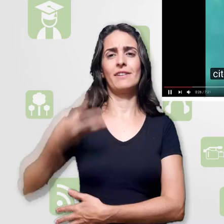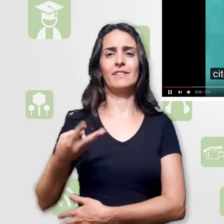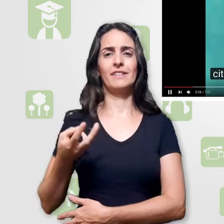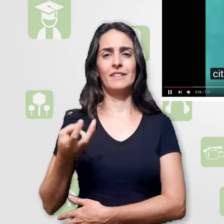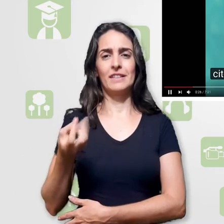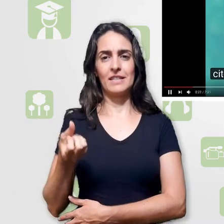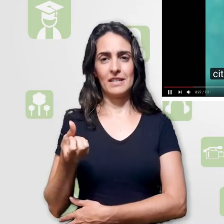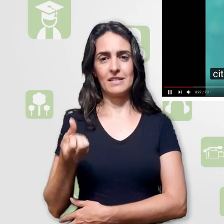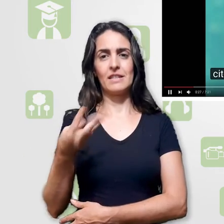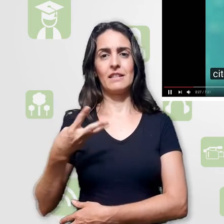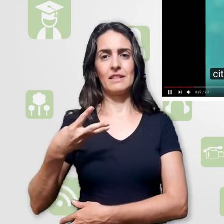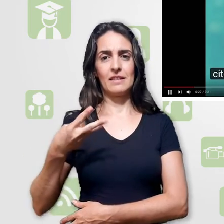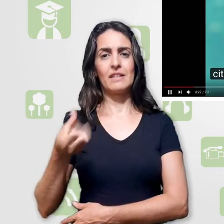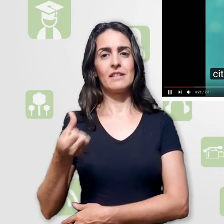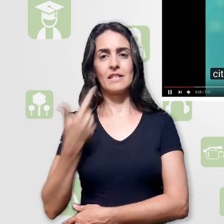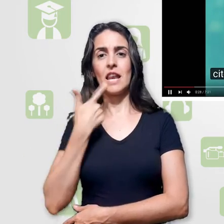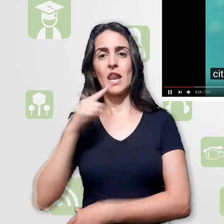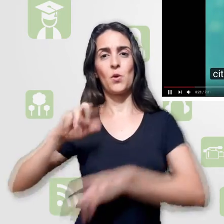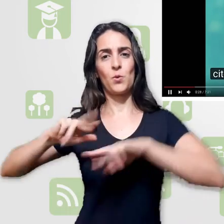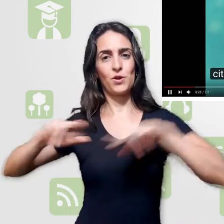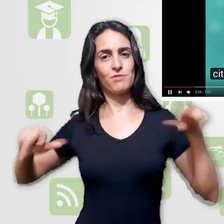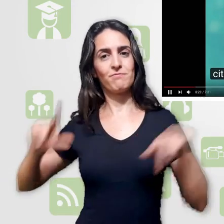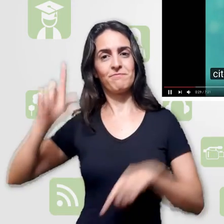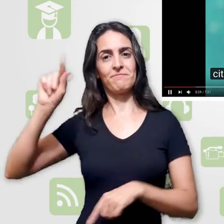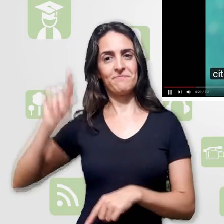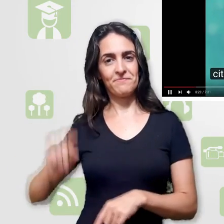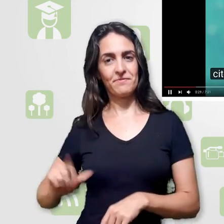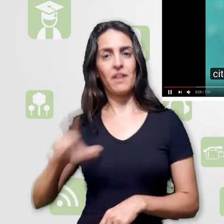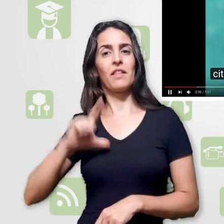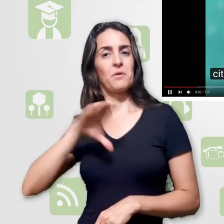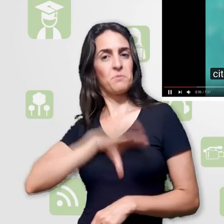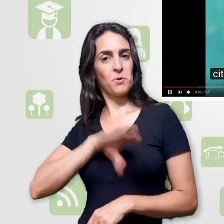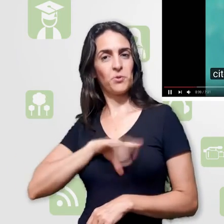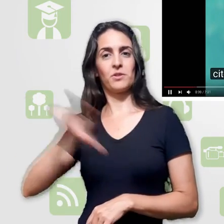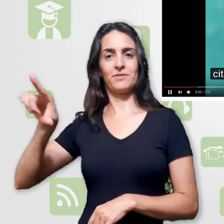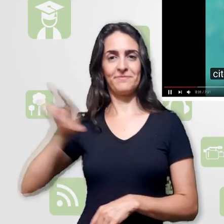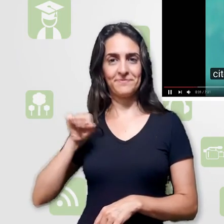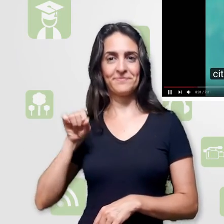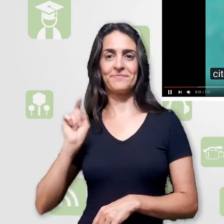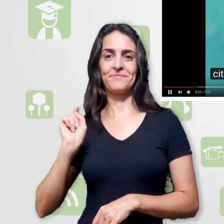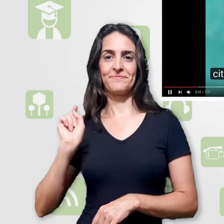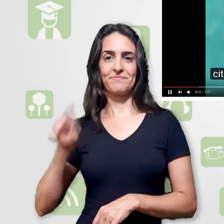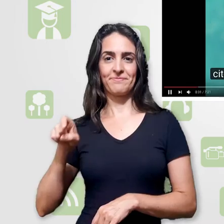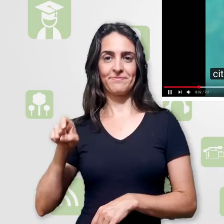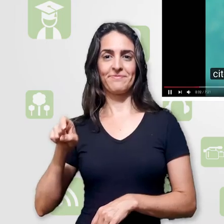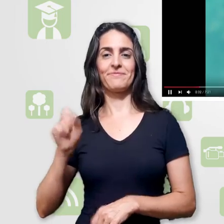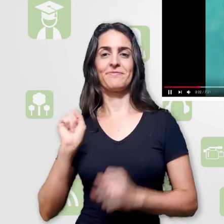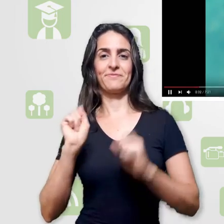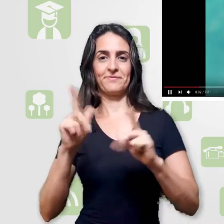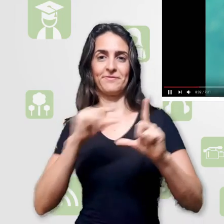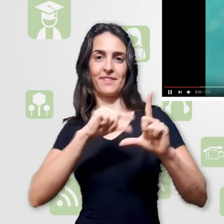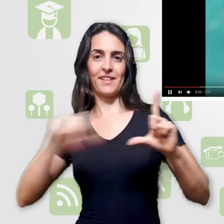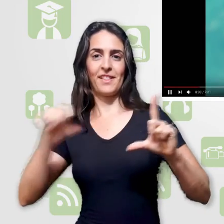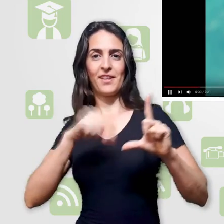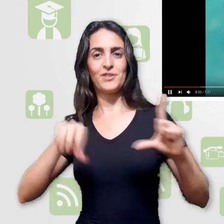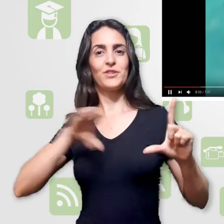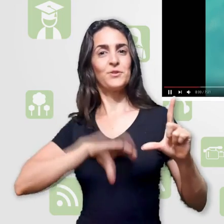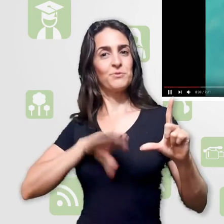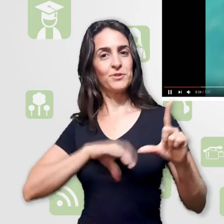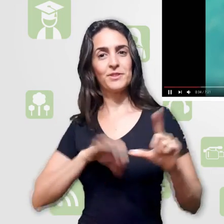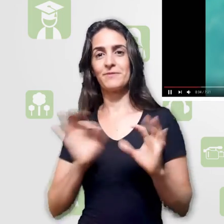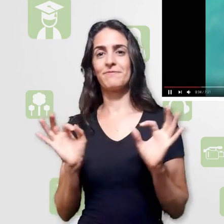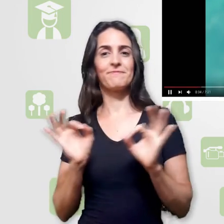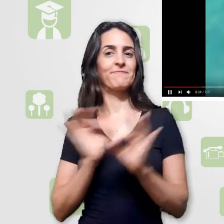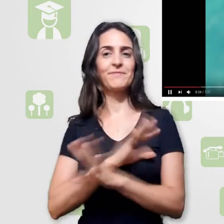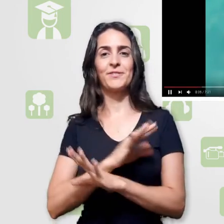Legendas. Tem 36 línguas, tá certo? E você vai encontrar o português aqui e vai ativar, tá